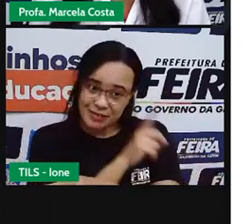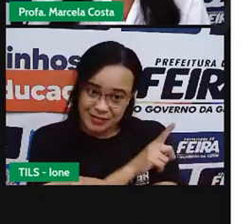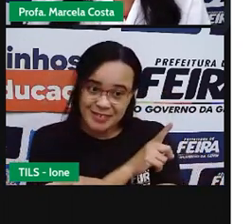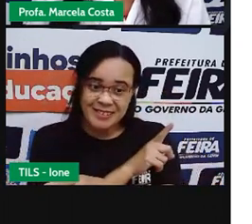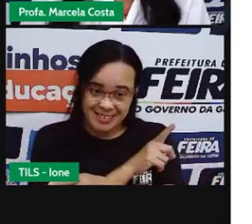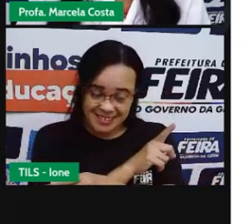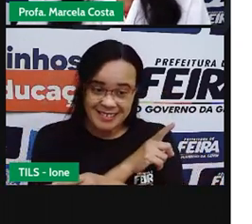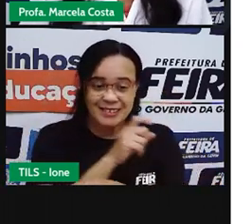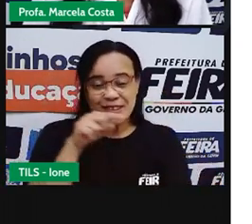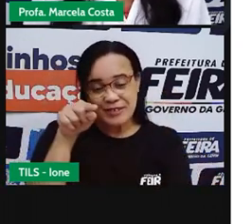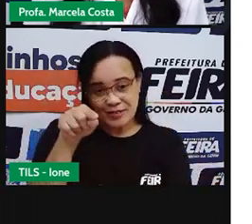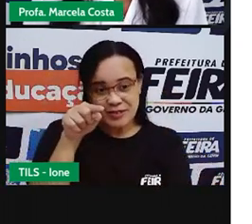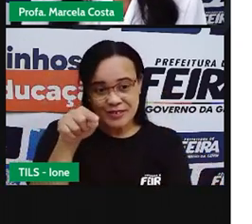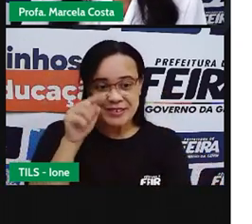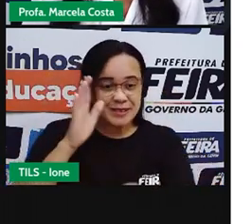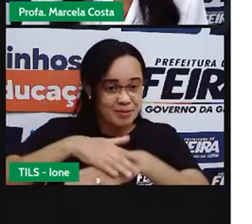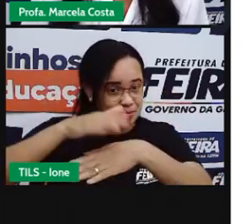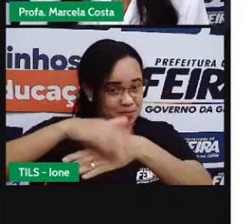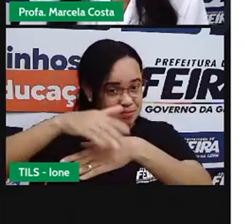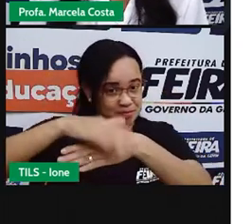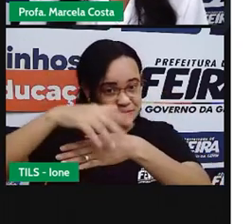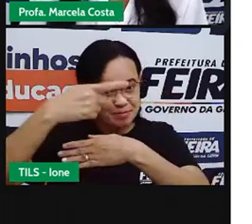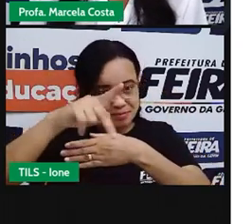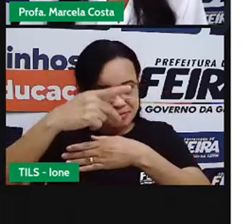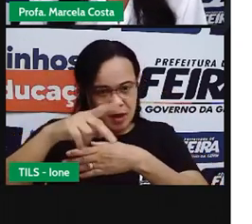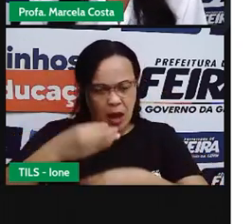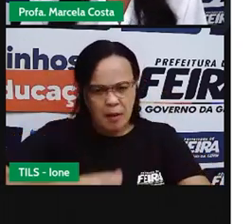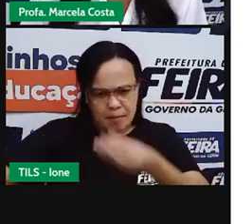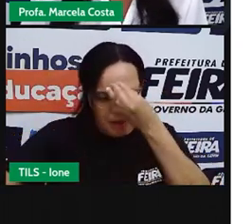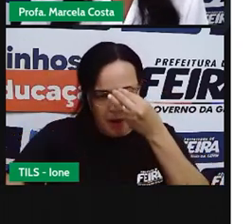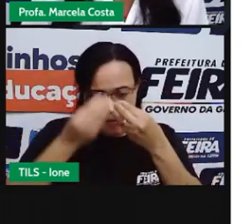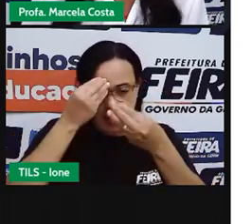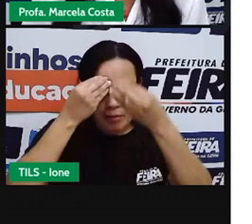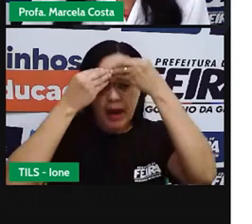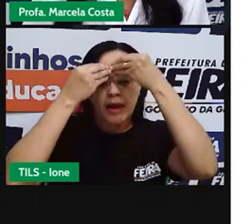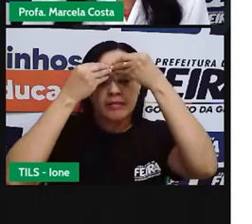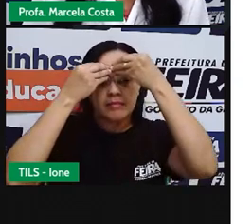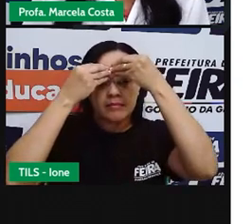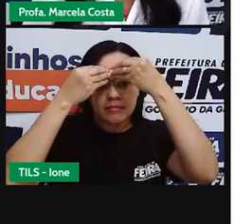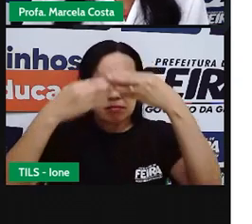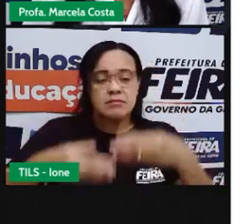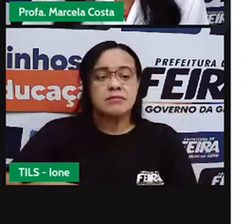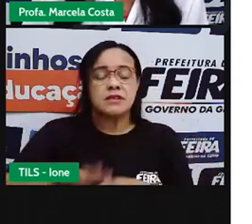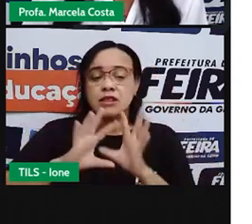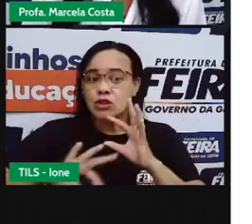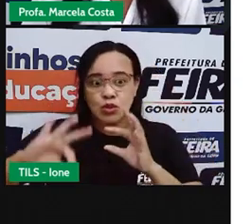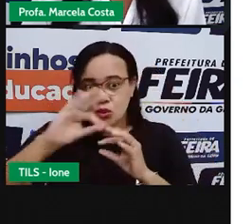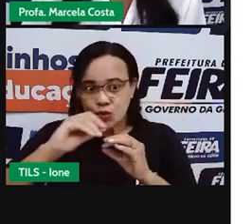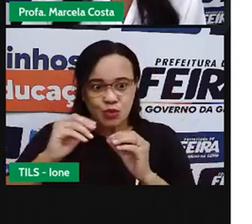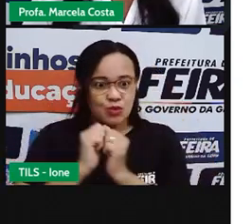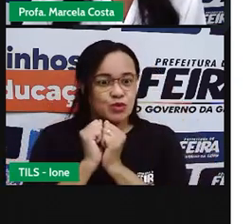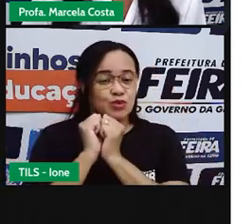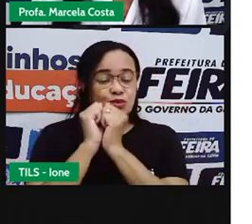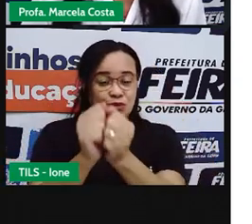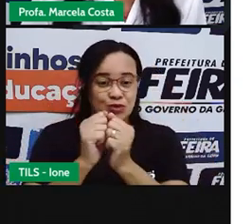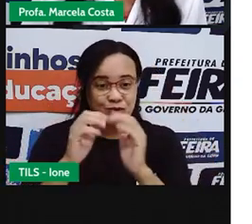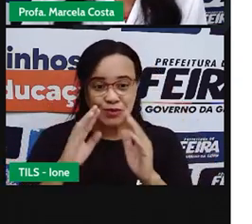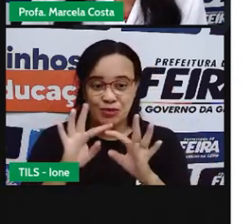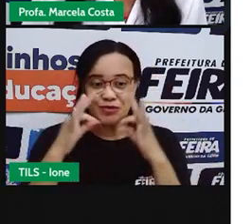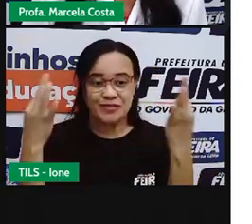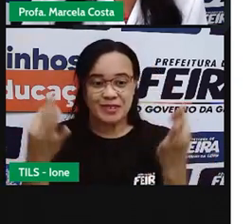-língua. Você vai memorizar. Faça isso aí com a ajuda de um familiar.